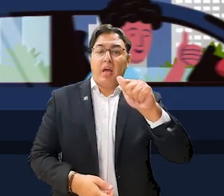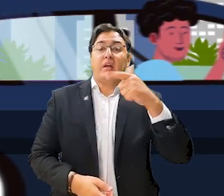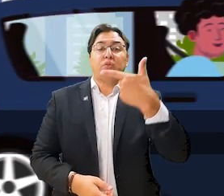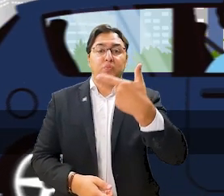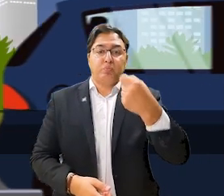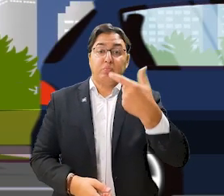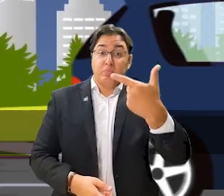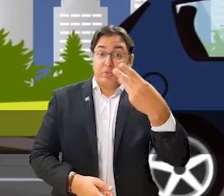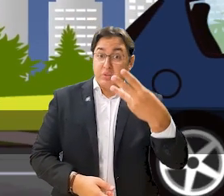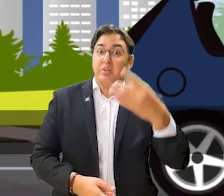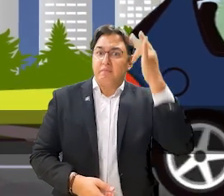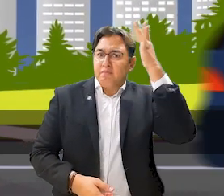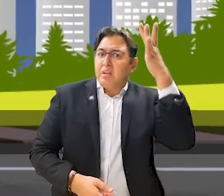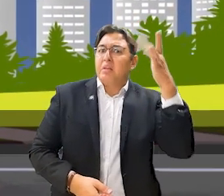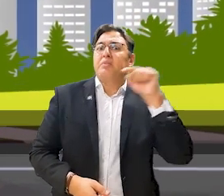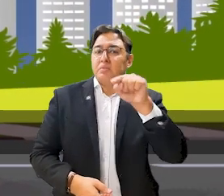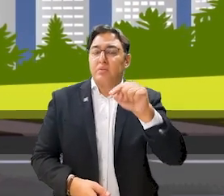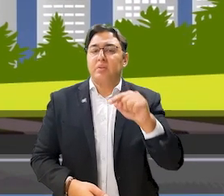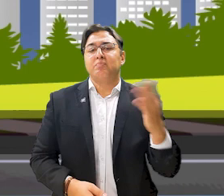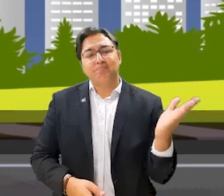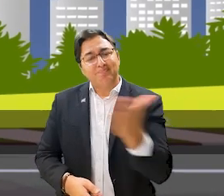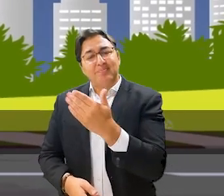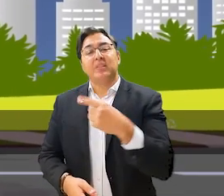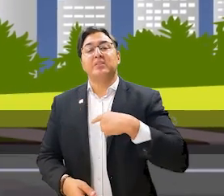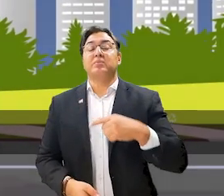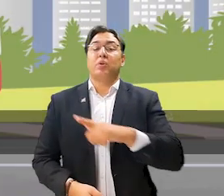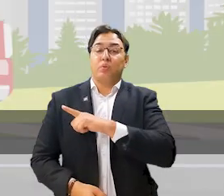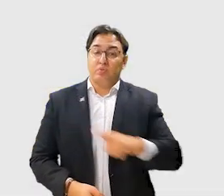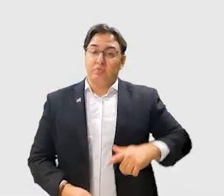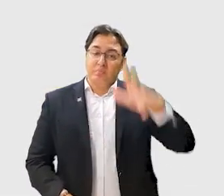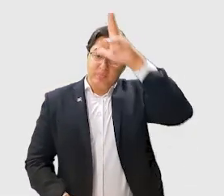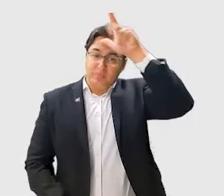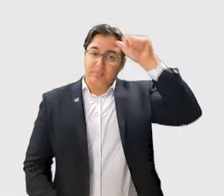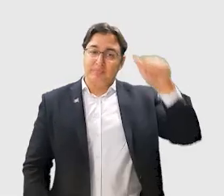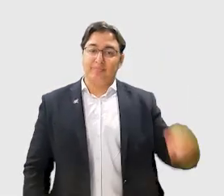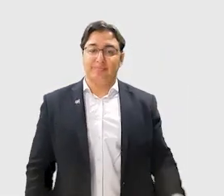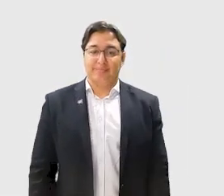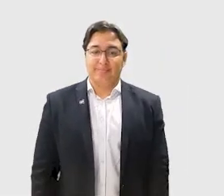2023 com um novo calendário e vantagens pra você. Pegue carona nessa novidade. Governo de Mato Grosso. Governo de